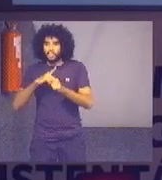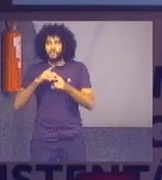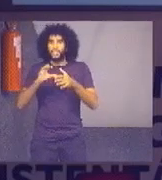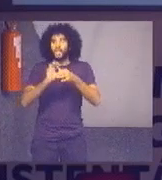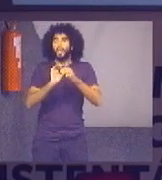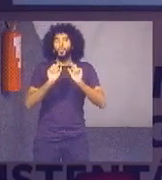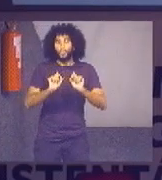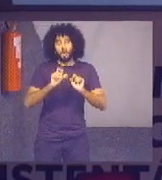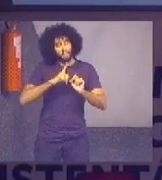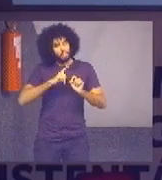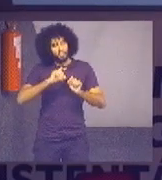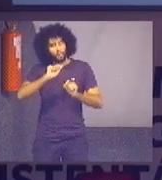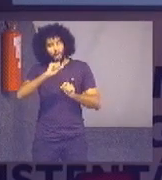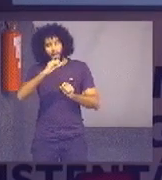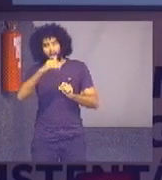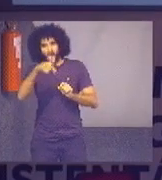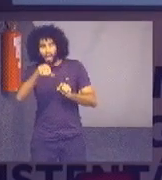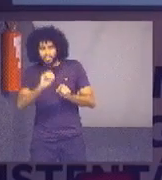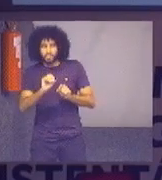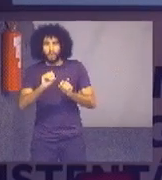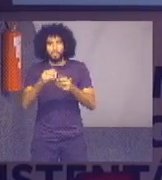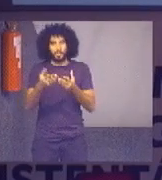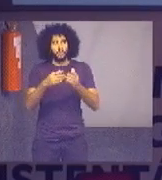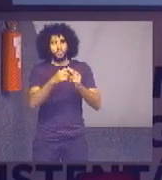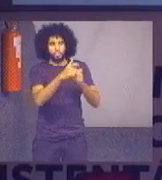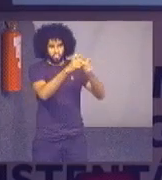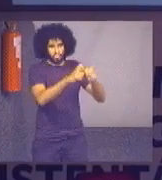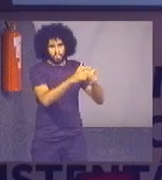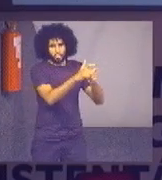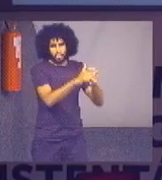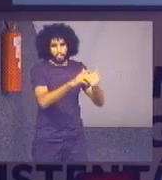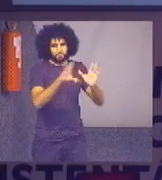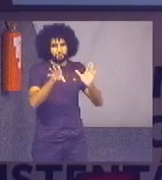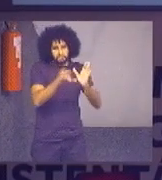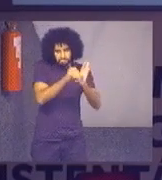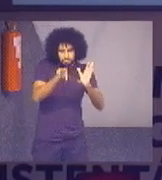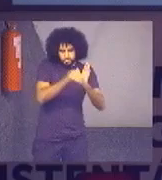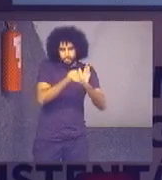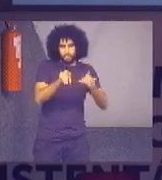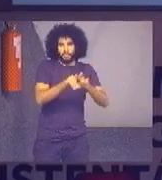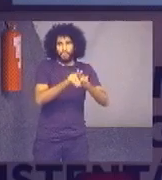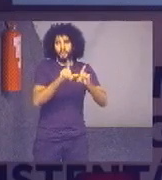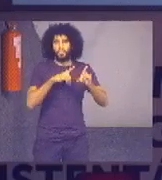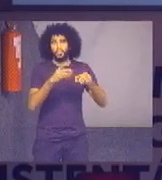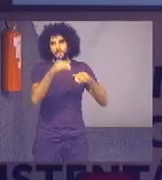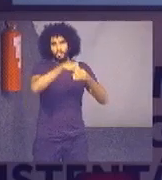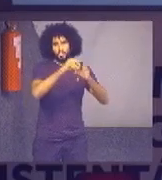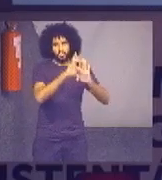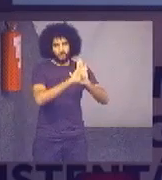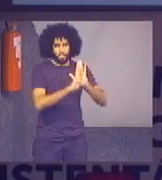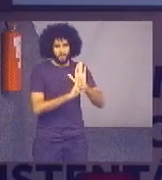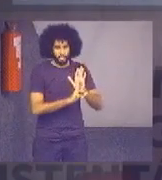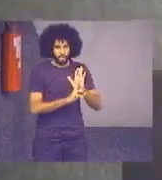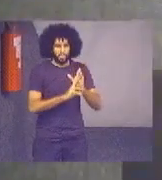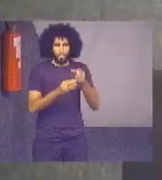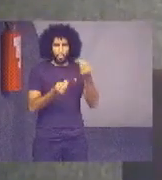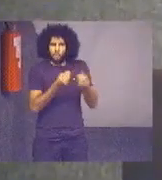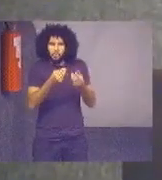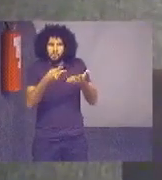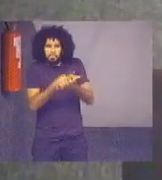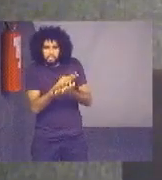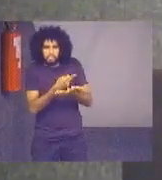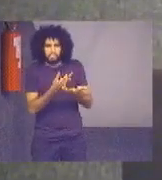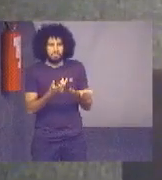algum tipo de ação. E o resumo dessas ações, das principais, também está no relatório. Então, como que funciona,